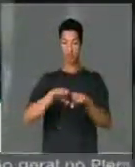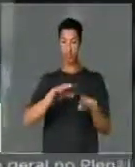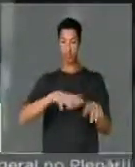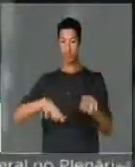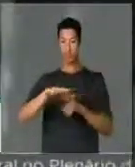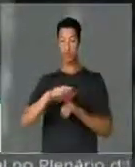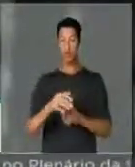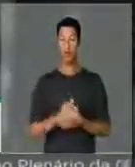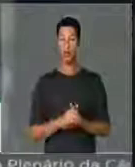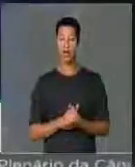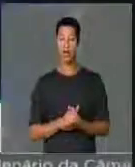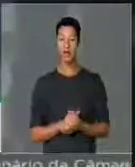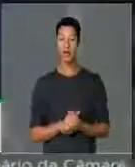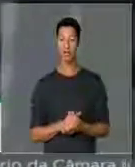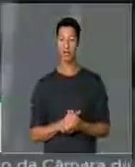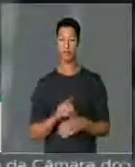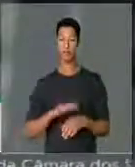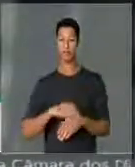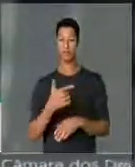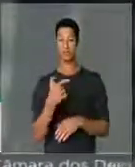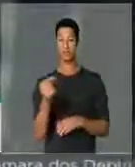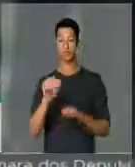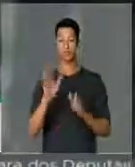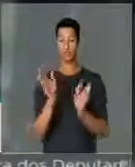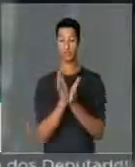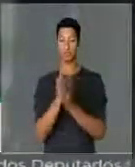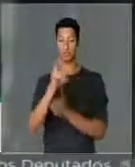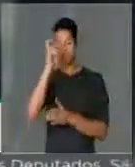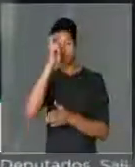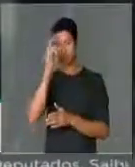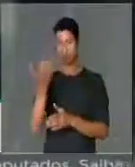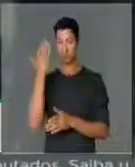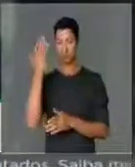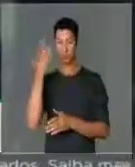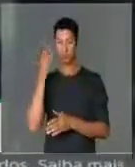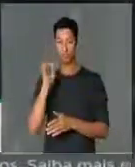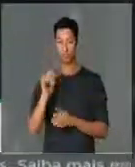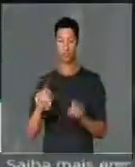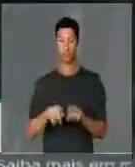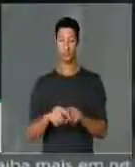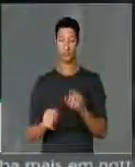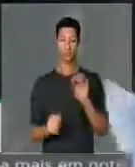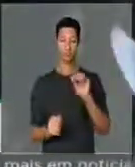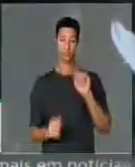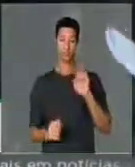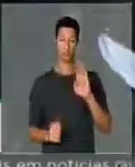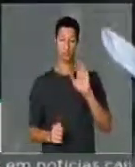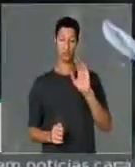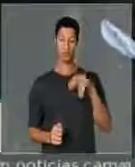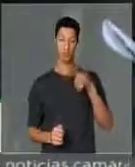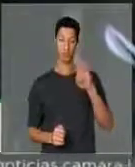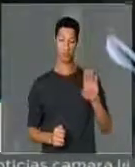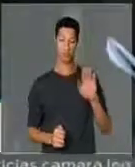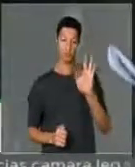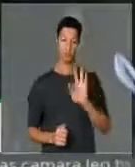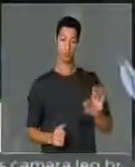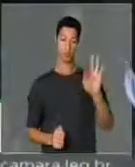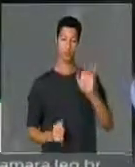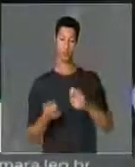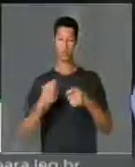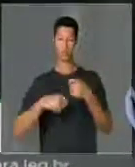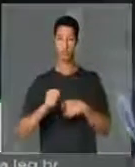mais de 20 entidades, quinta-feira passada, inclusive o ABCNBB, Conselho Federal de